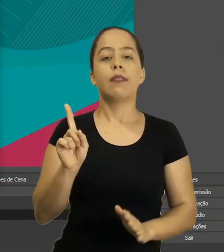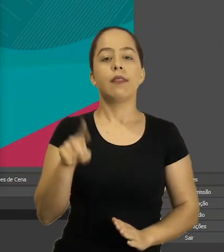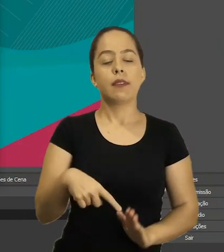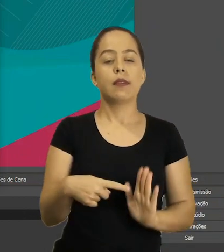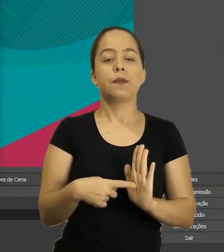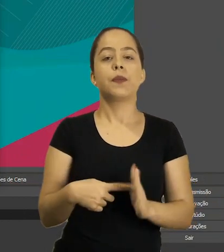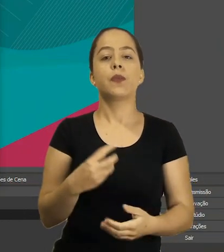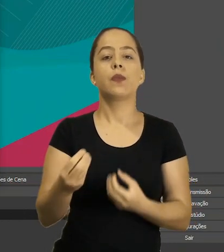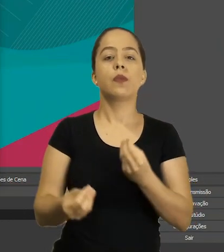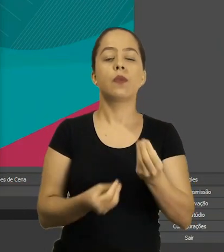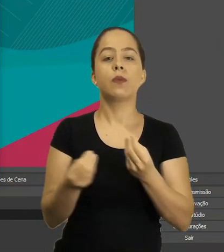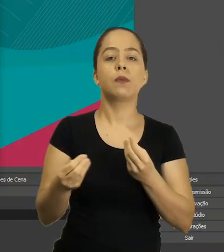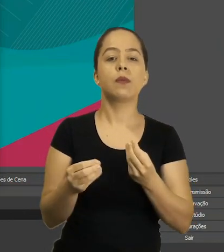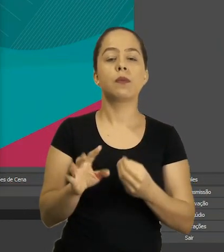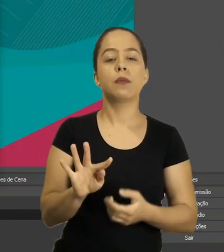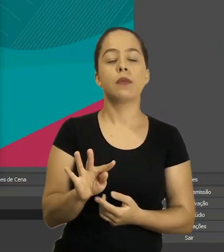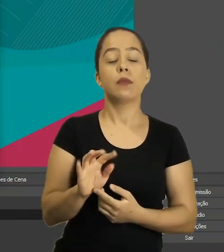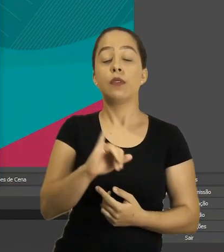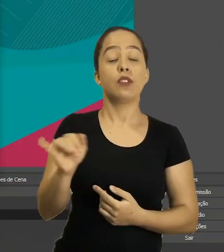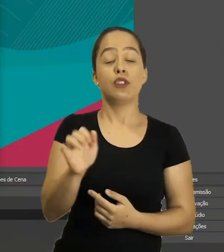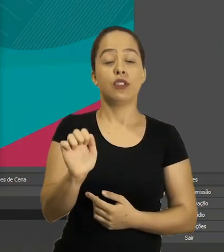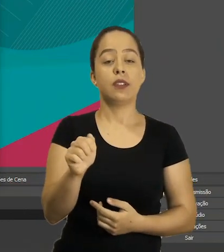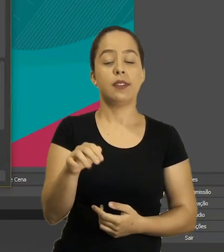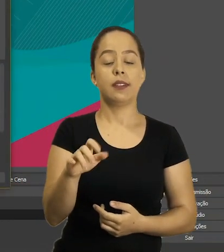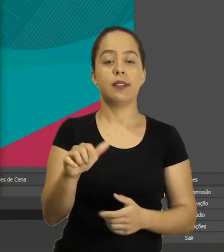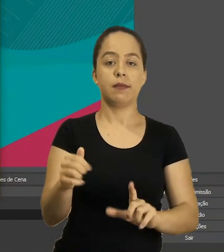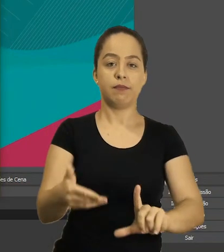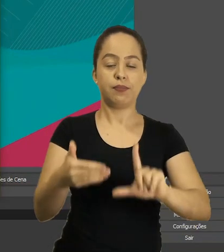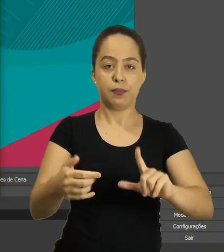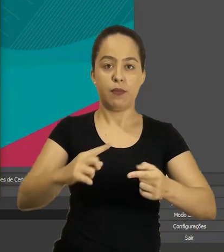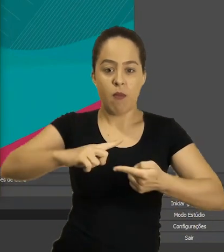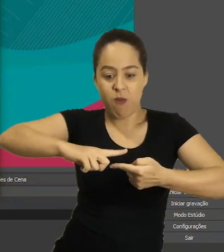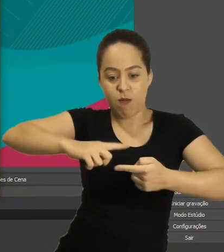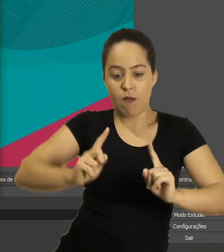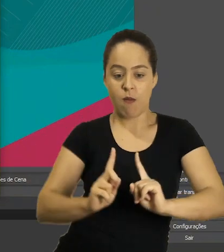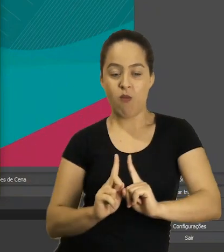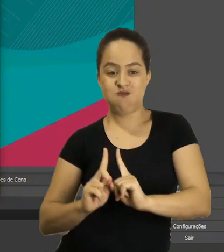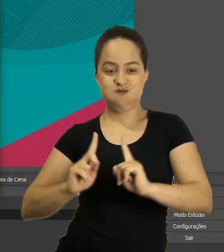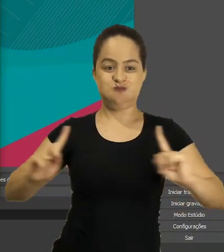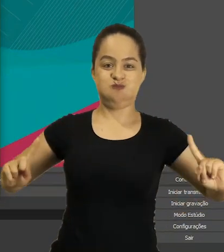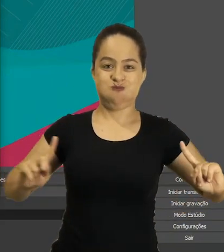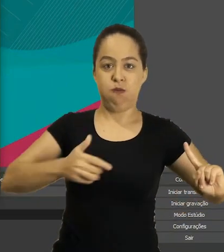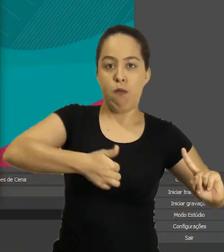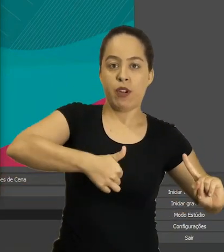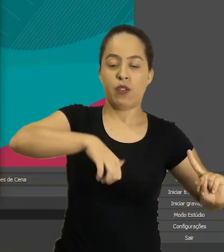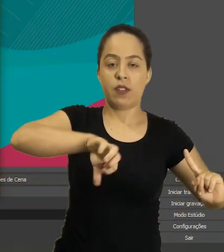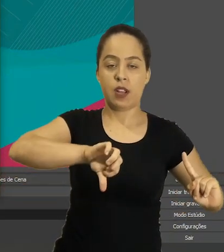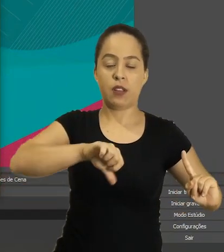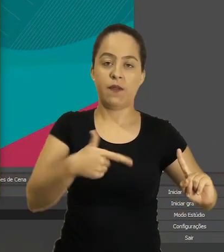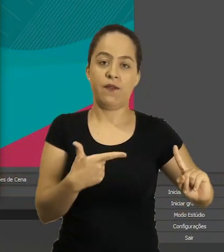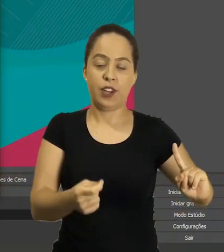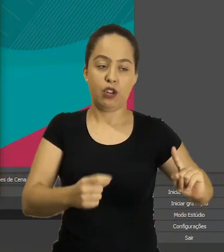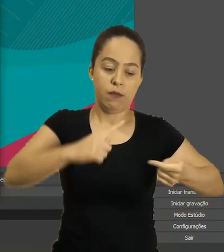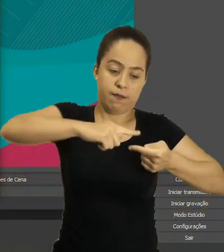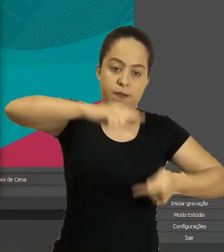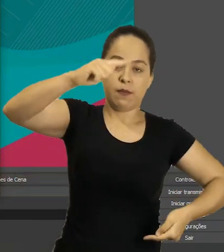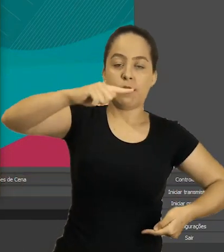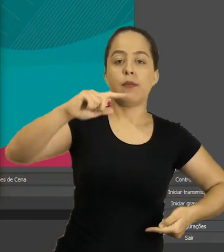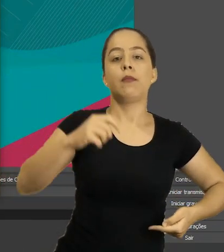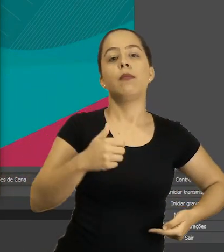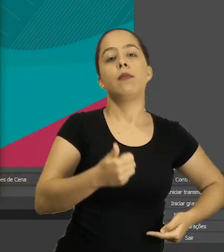Dessa vez eu vou colocar o tamanho da janela que vai ser transmitida. 1920 por 1080.